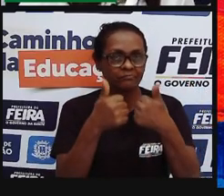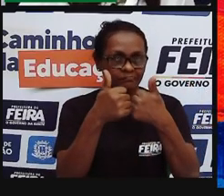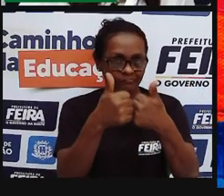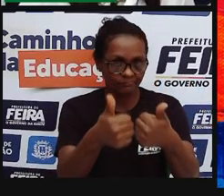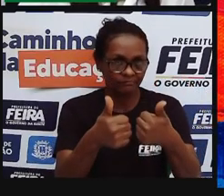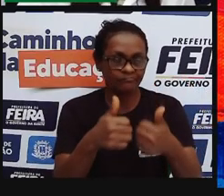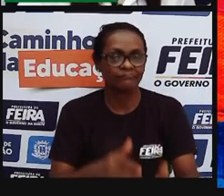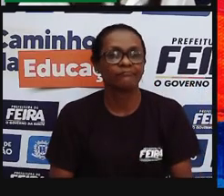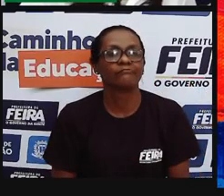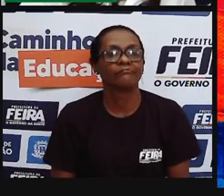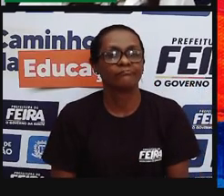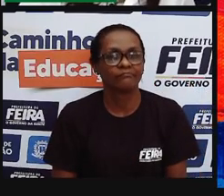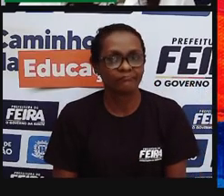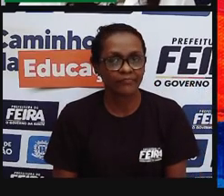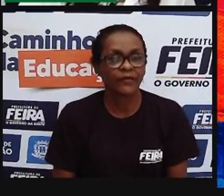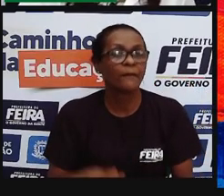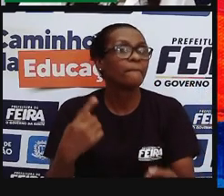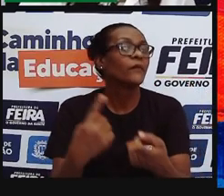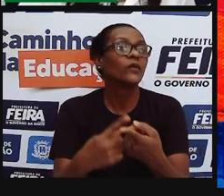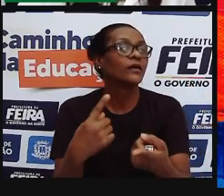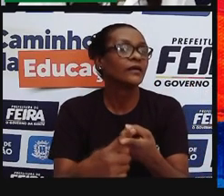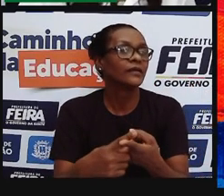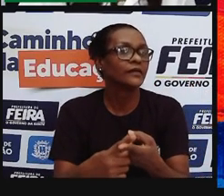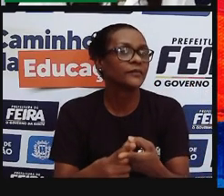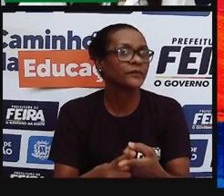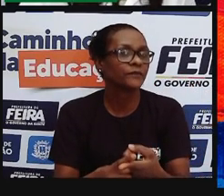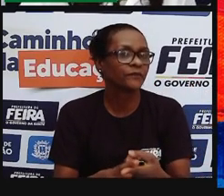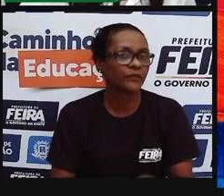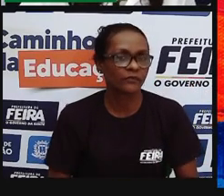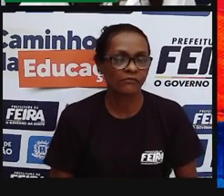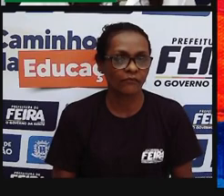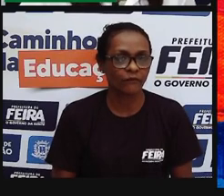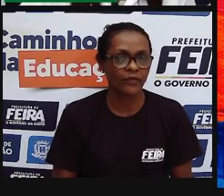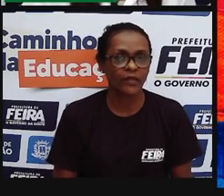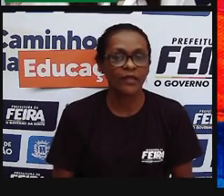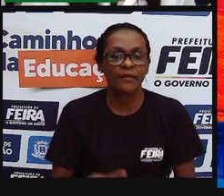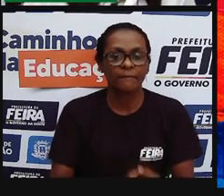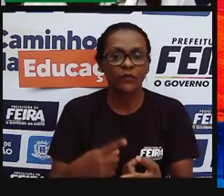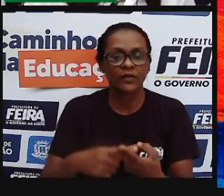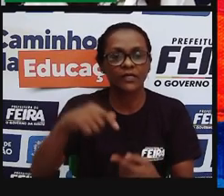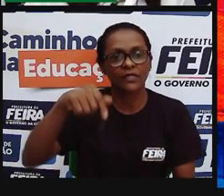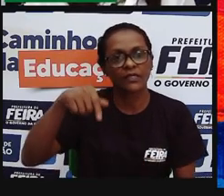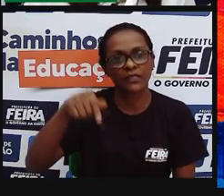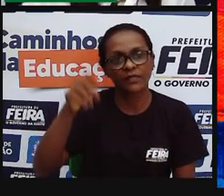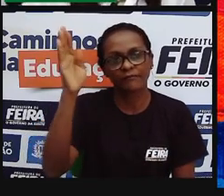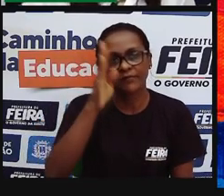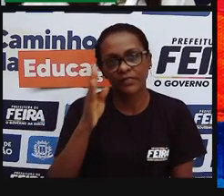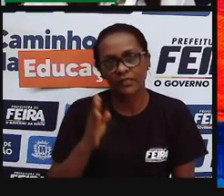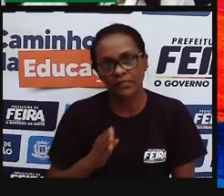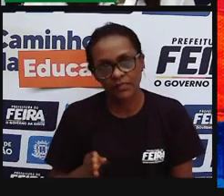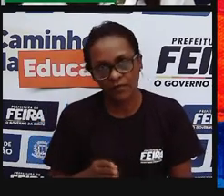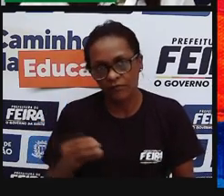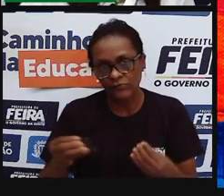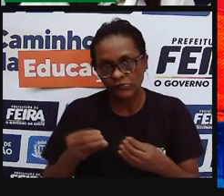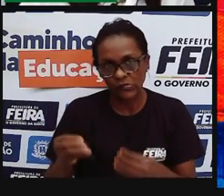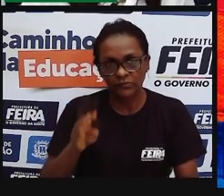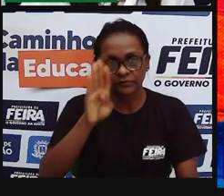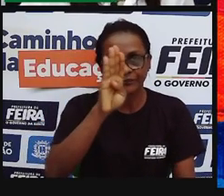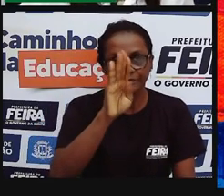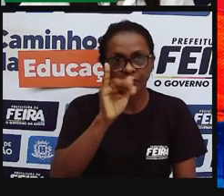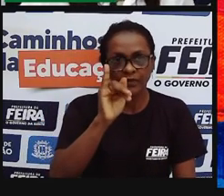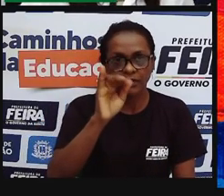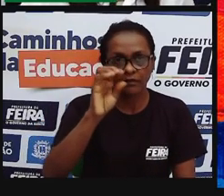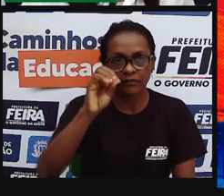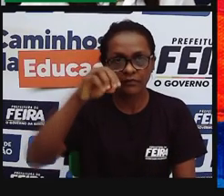riqueza, né, e por que será, né, que o nosso bioma, o bioma mais próximo, mais próximo de nós, daqui do